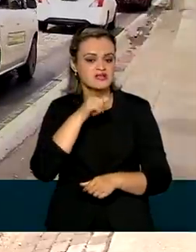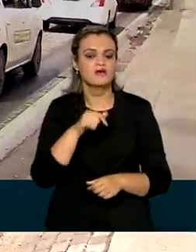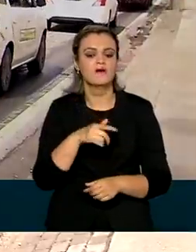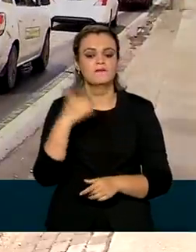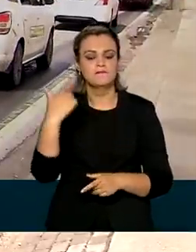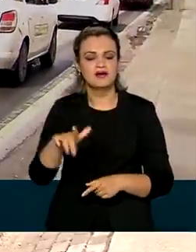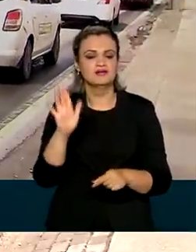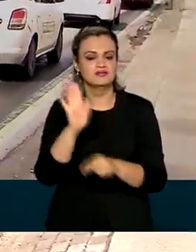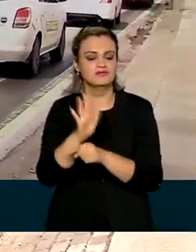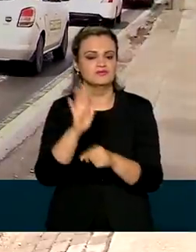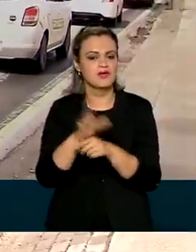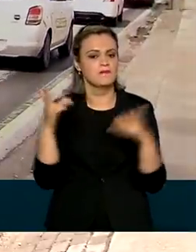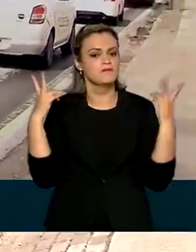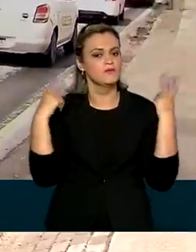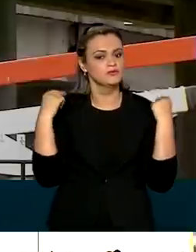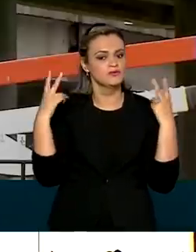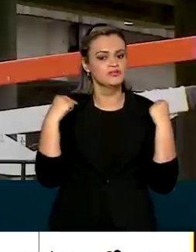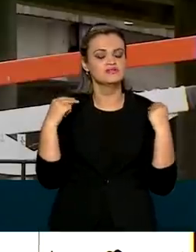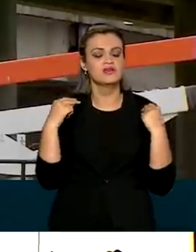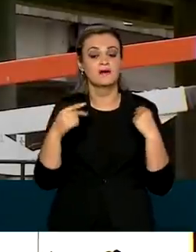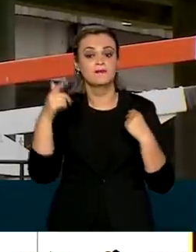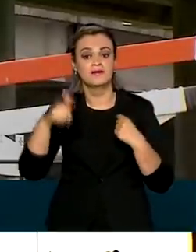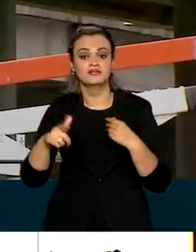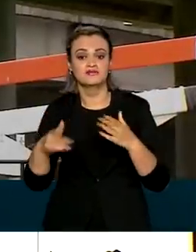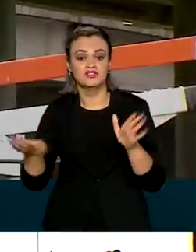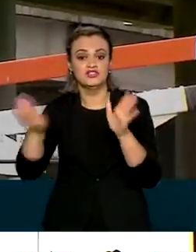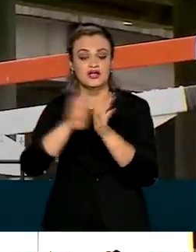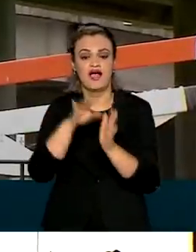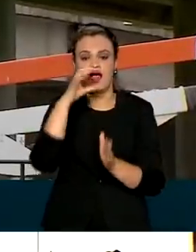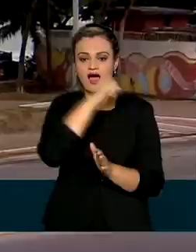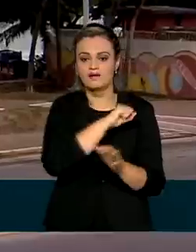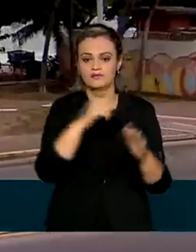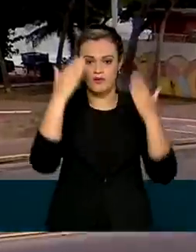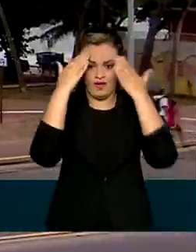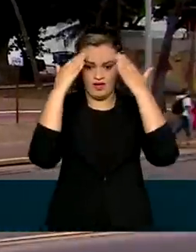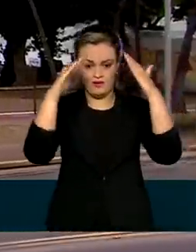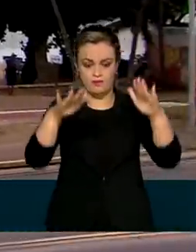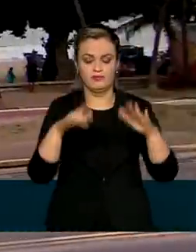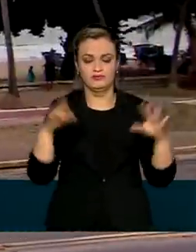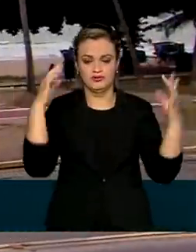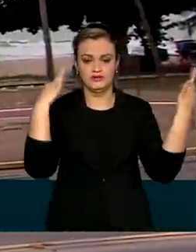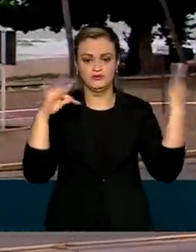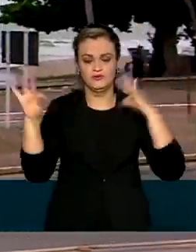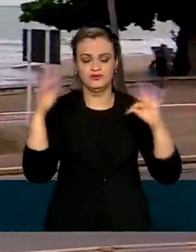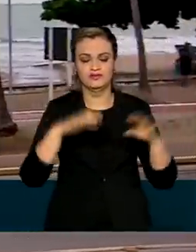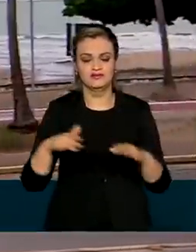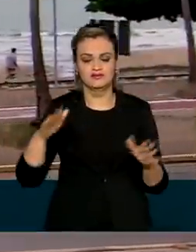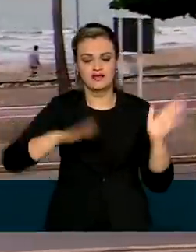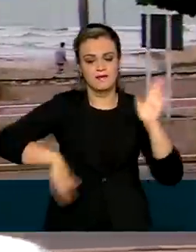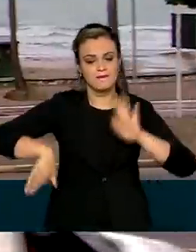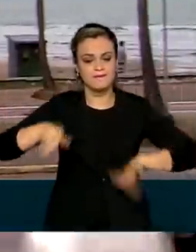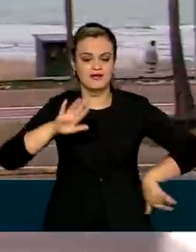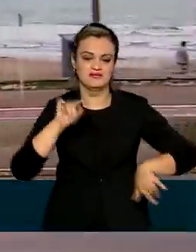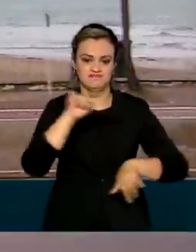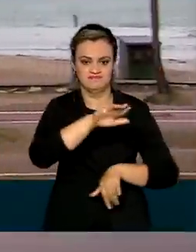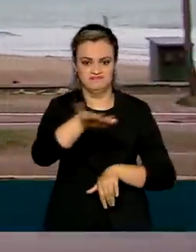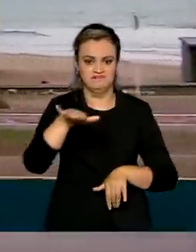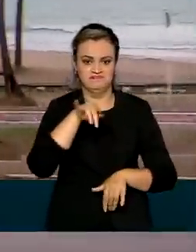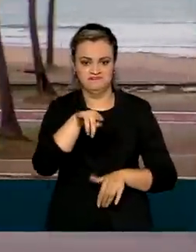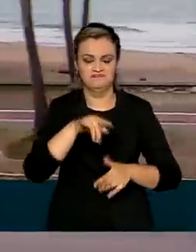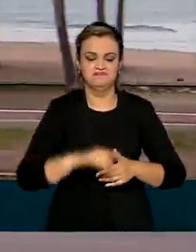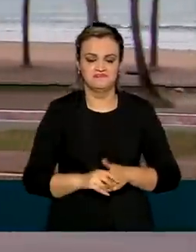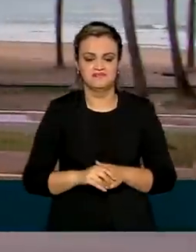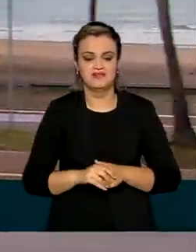além de beneficiar motoristas, vai oferecer uma chegada mais tranquila aos turistas que chegam pelo aeroporto Zumbi dos